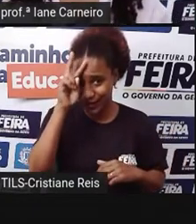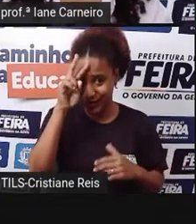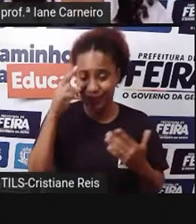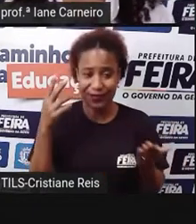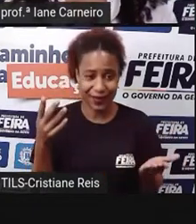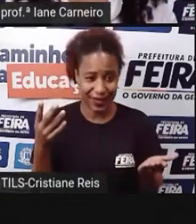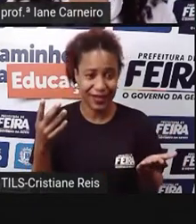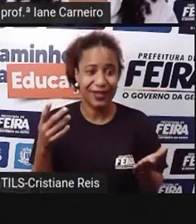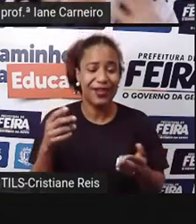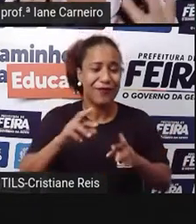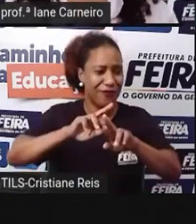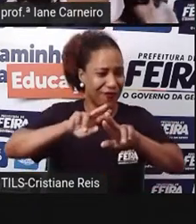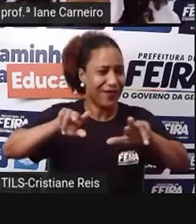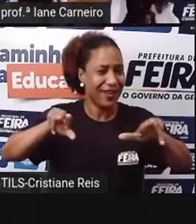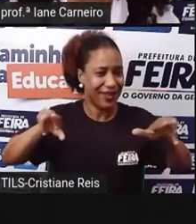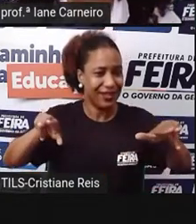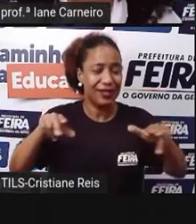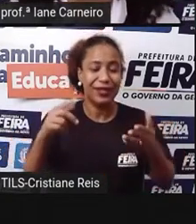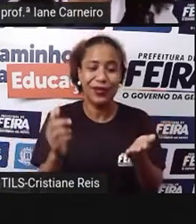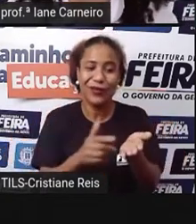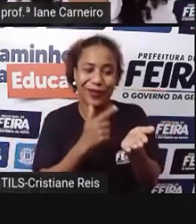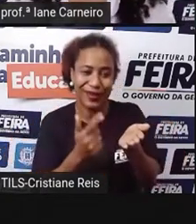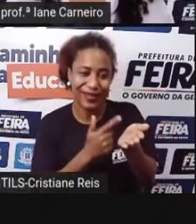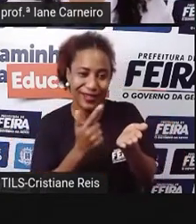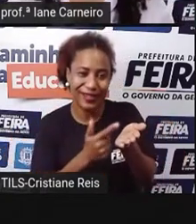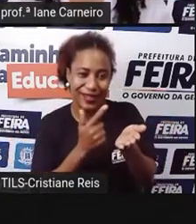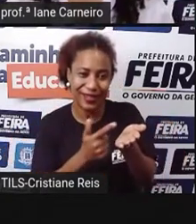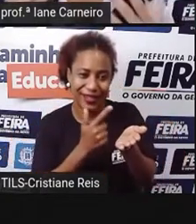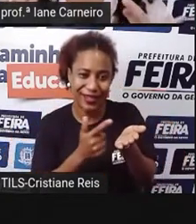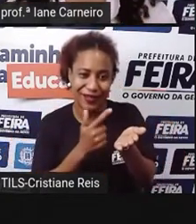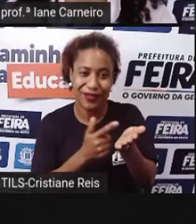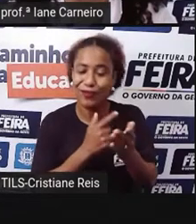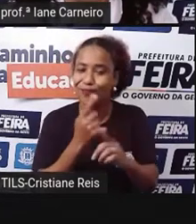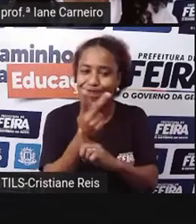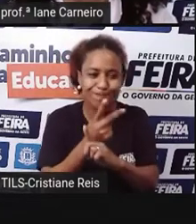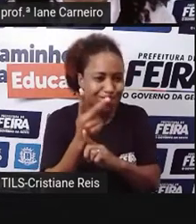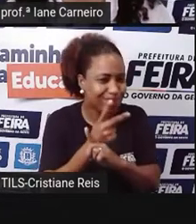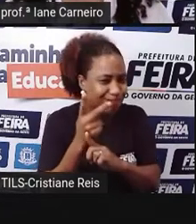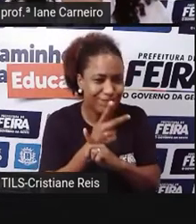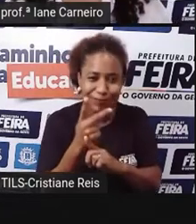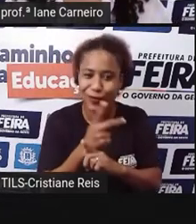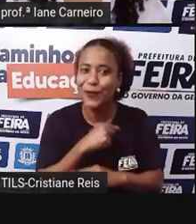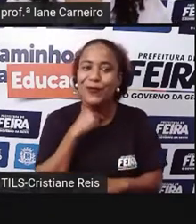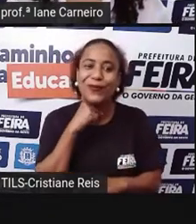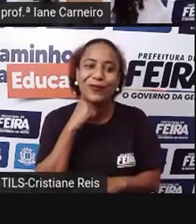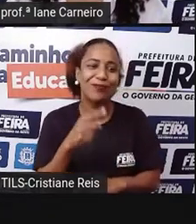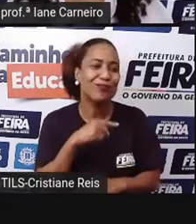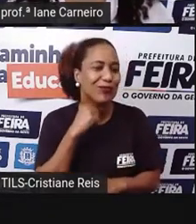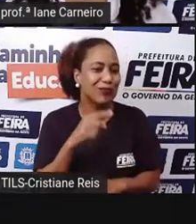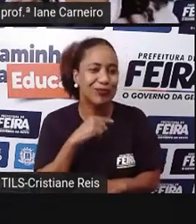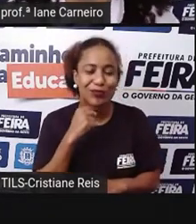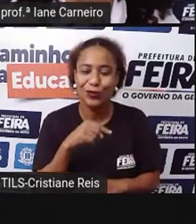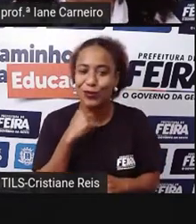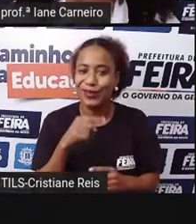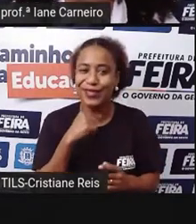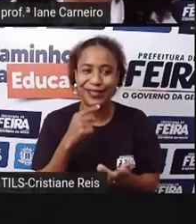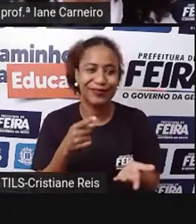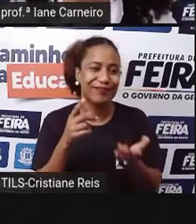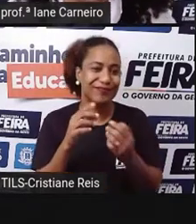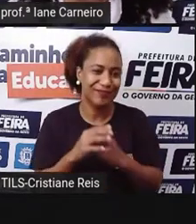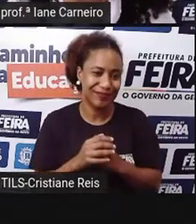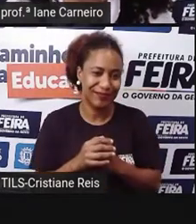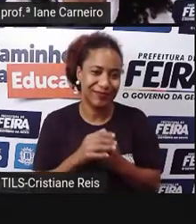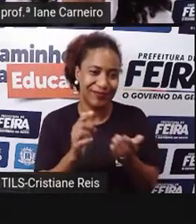livro que a Pró tentou ver se eu encontrava aqui para trazer para vocês, mas eu não encontrei ele digital, só tem